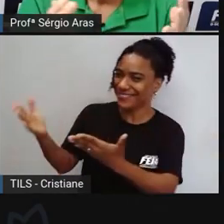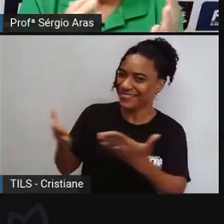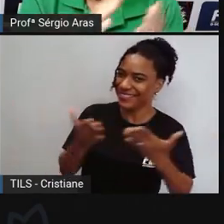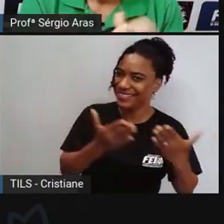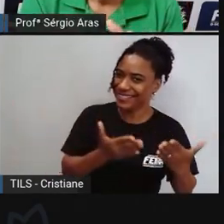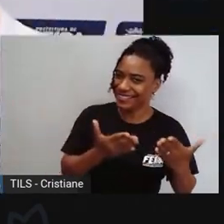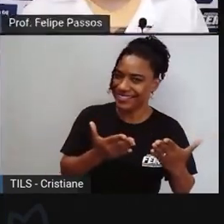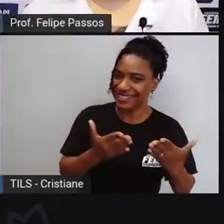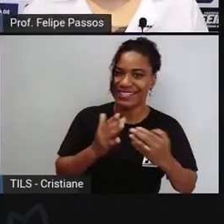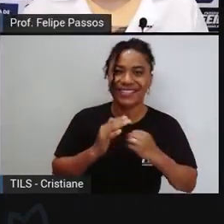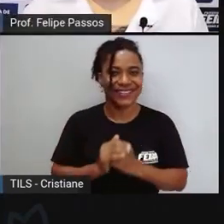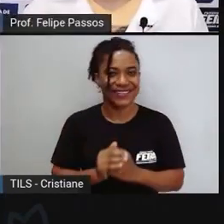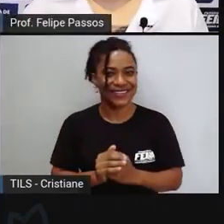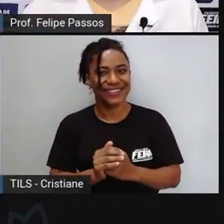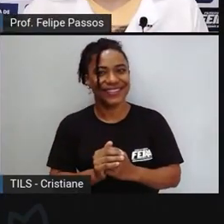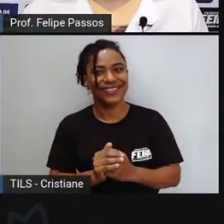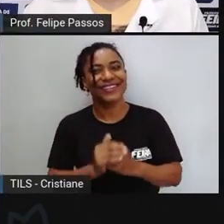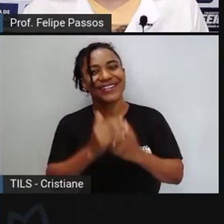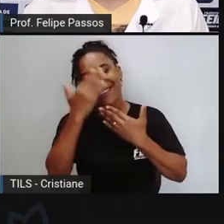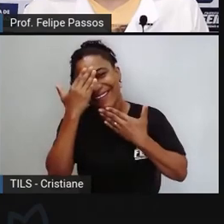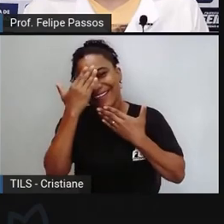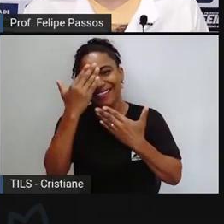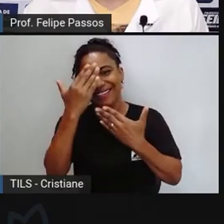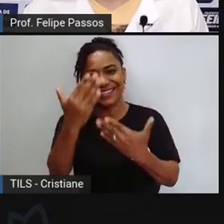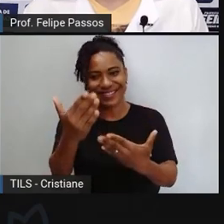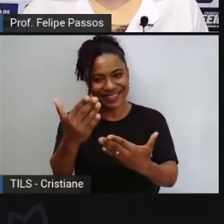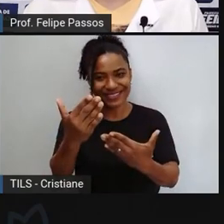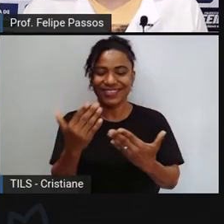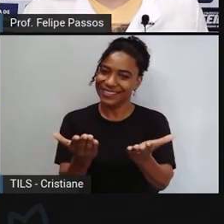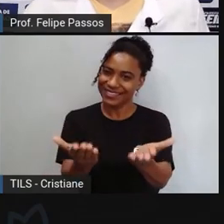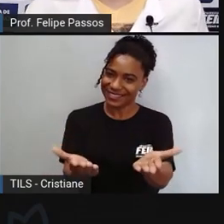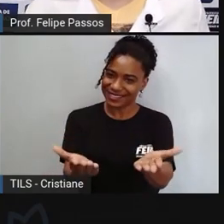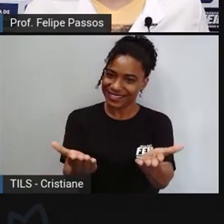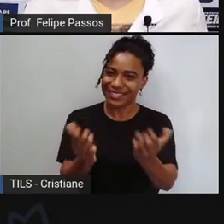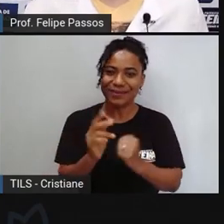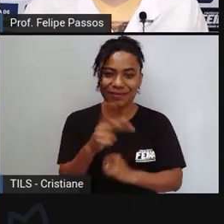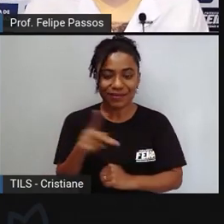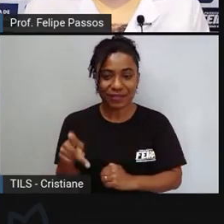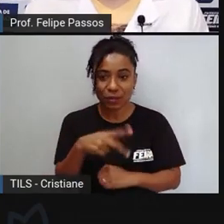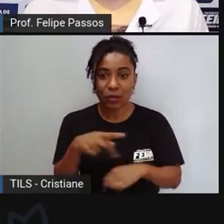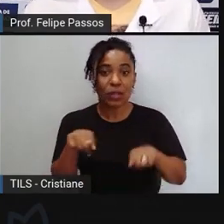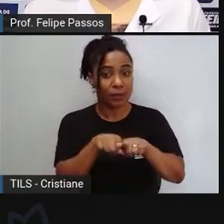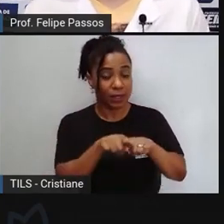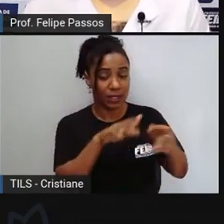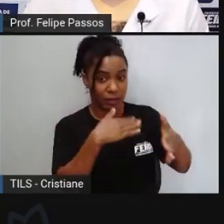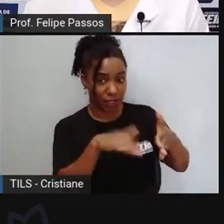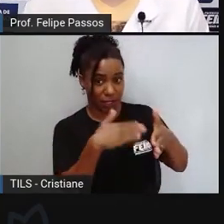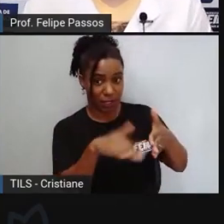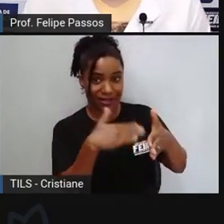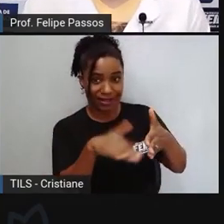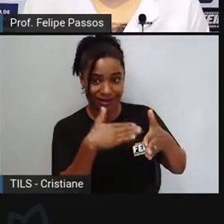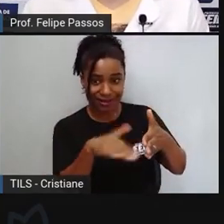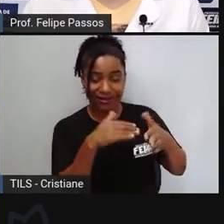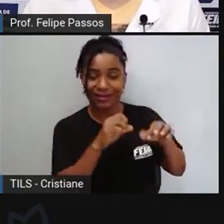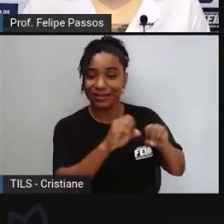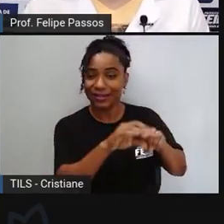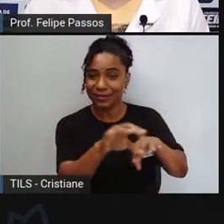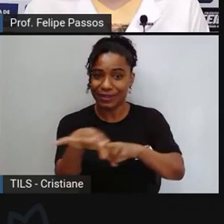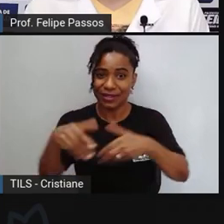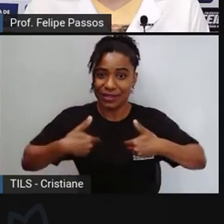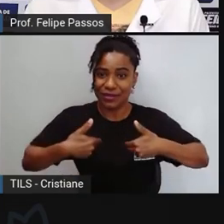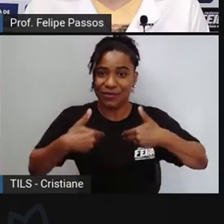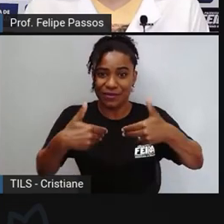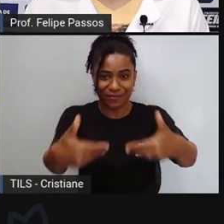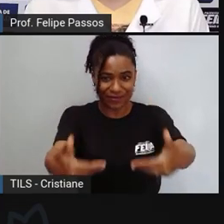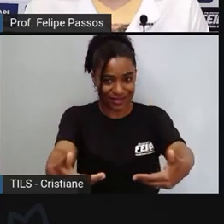Eu que agradeço a você, Felipe, a Secretaria de Educação, a possibilidade de